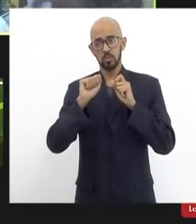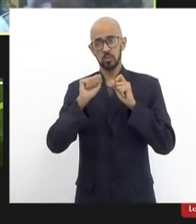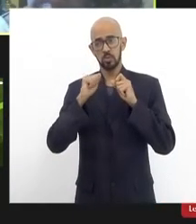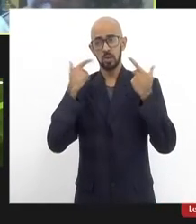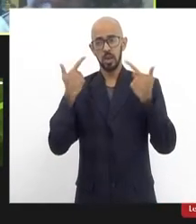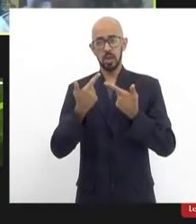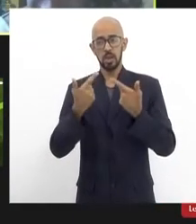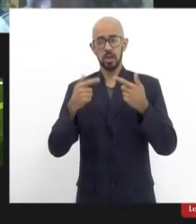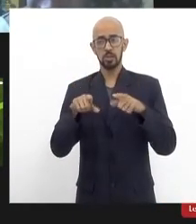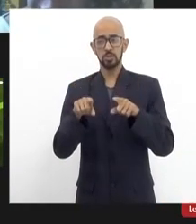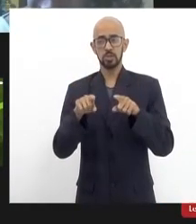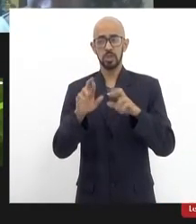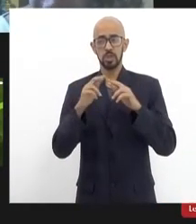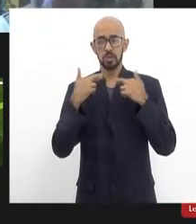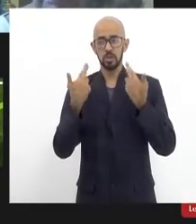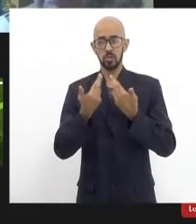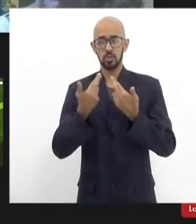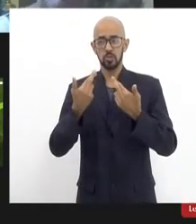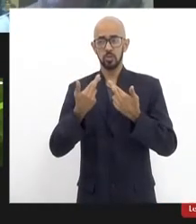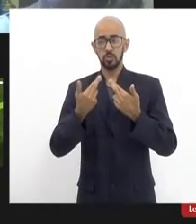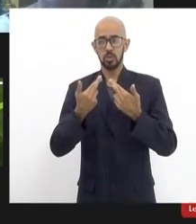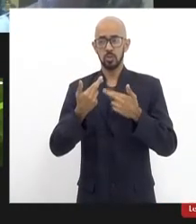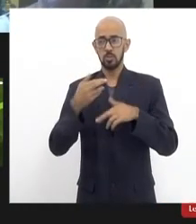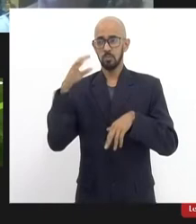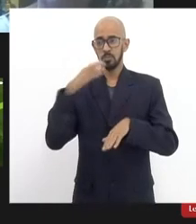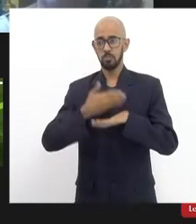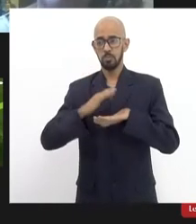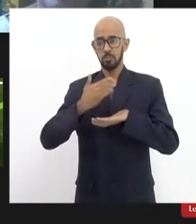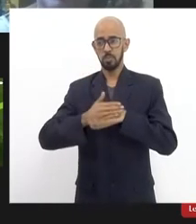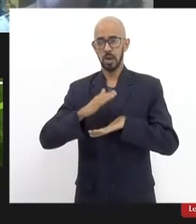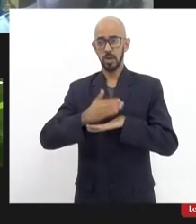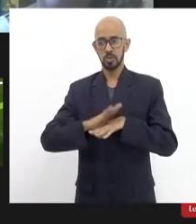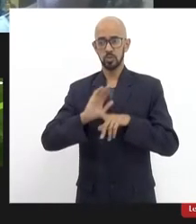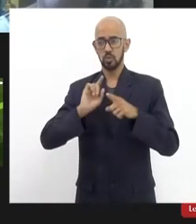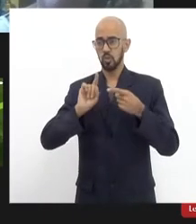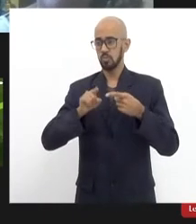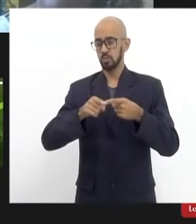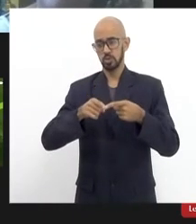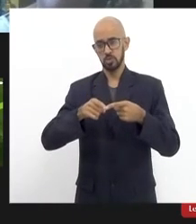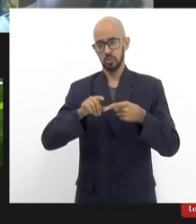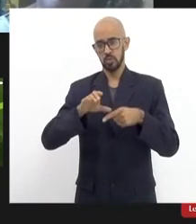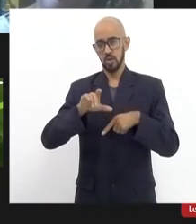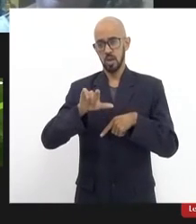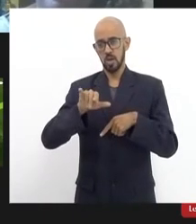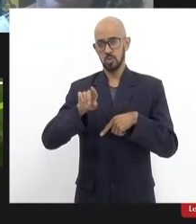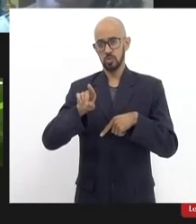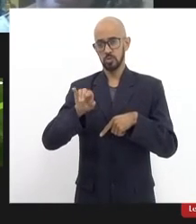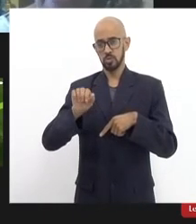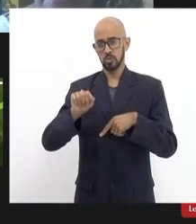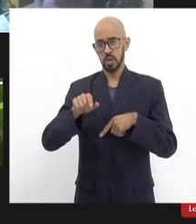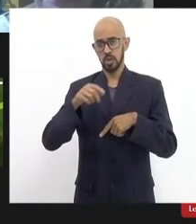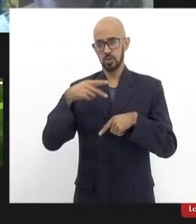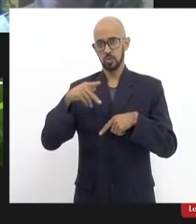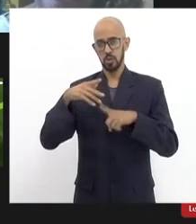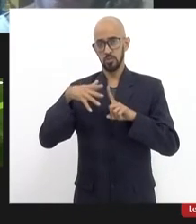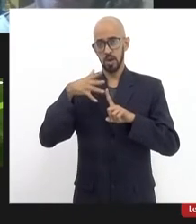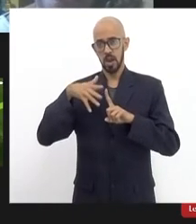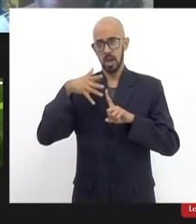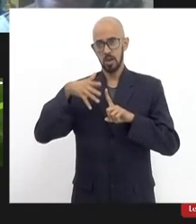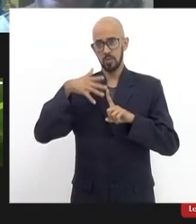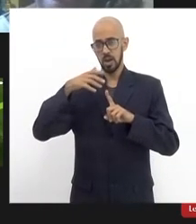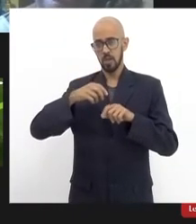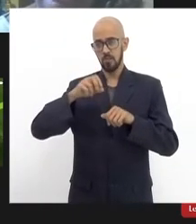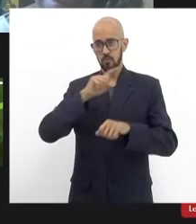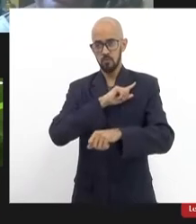executiva coisas práticas e objetivas Clácia Vieira a palavra é sua a força das